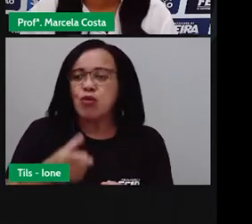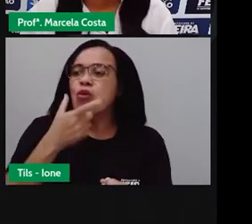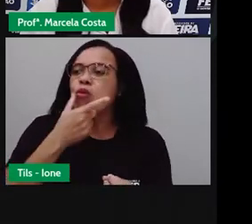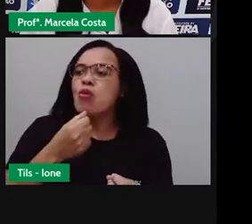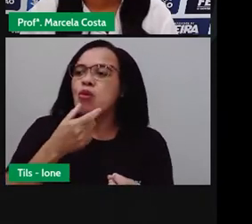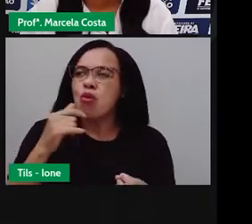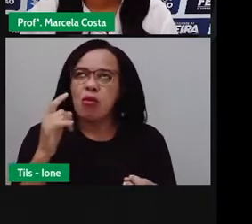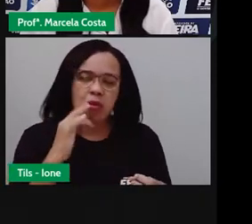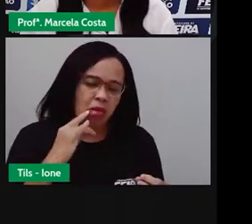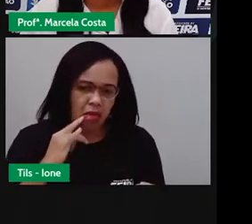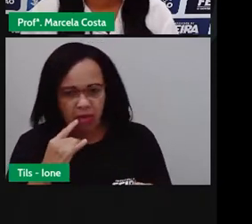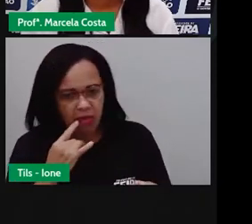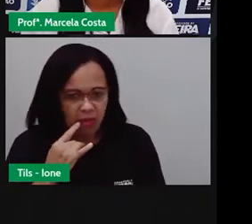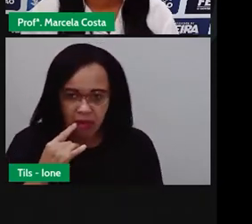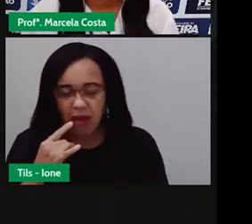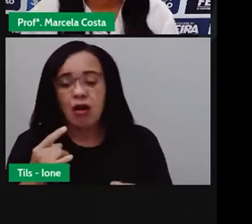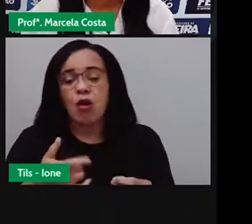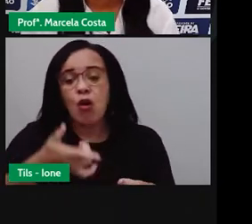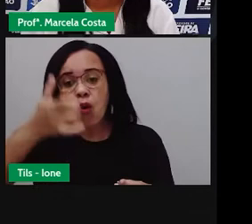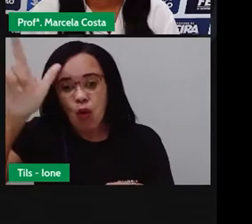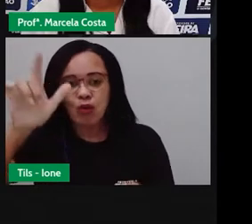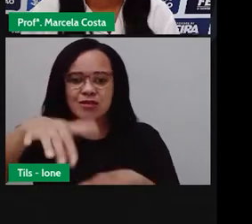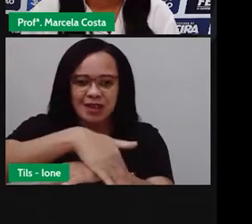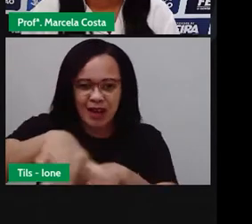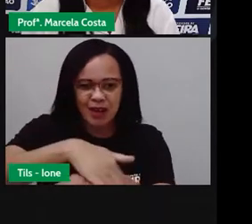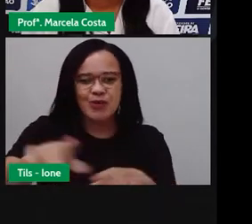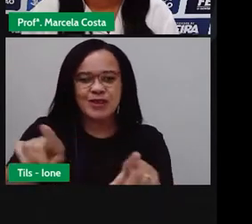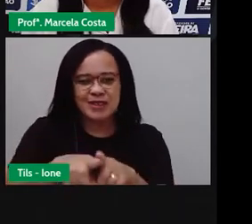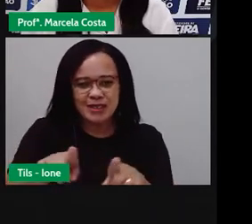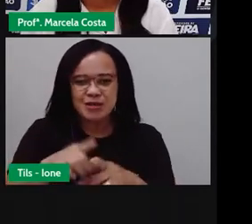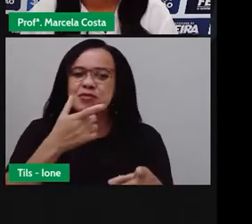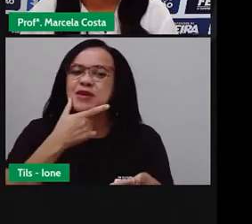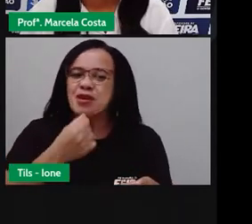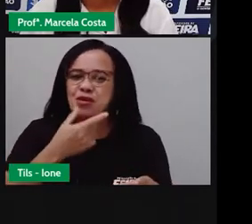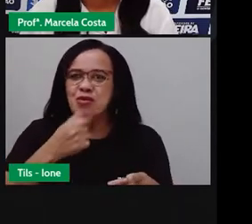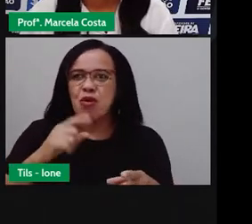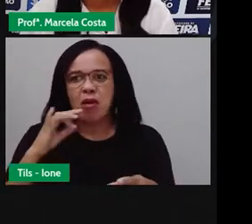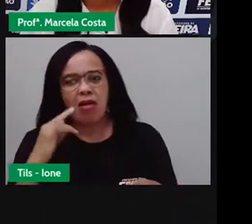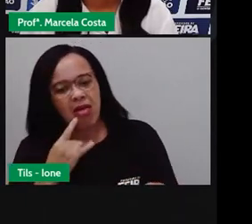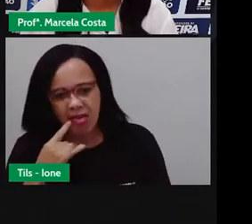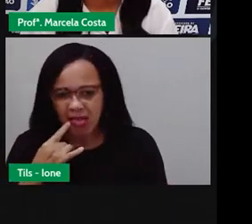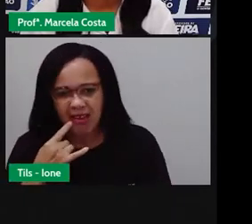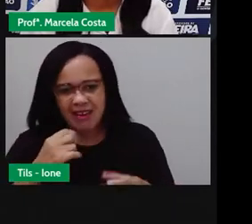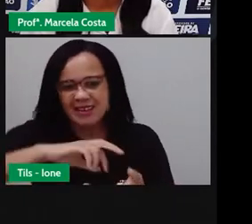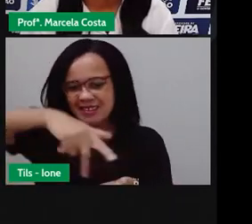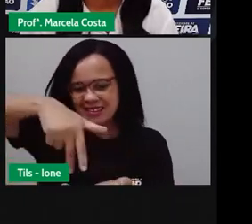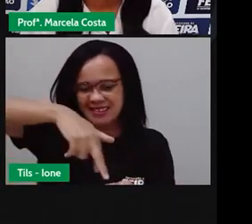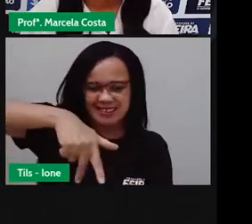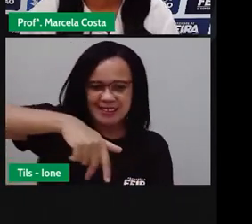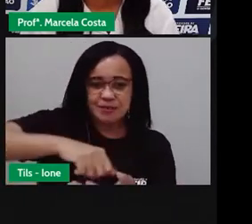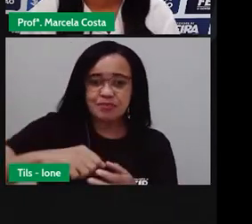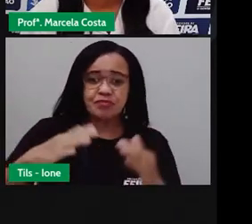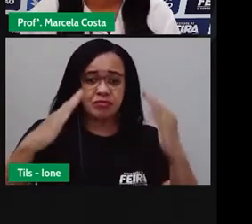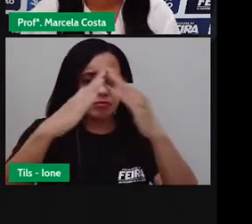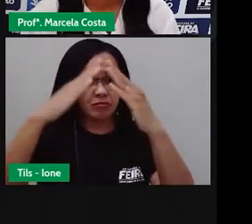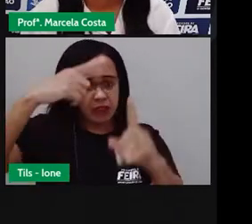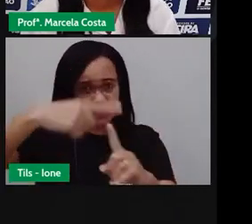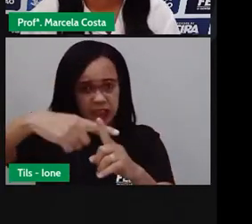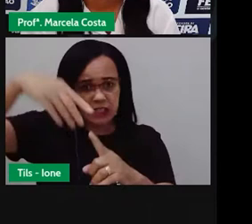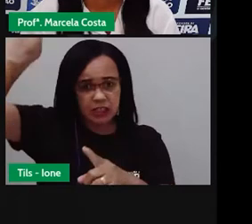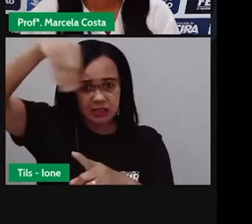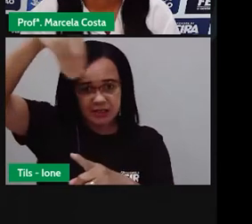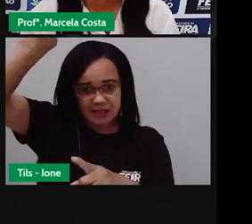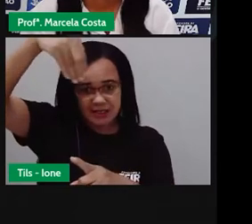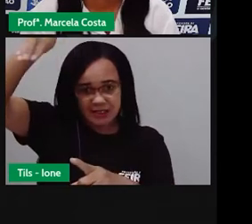esquina, perdido, mais um bebo, um dançarino. Igreja tocando sino no final do entardecer. Tudo isso